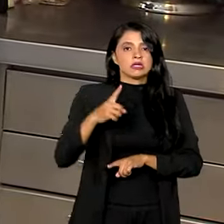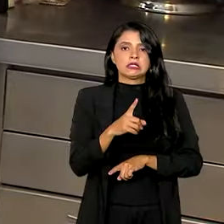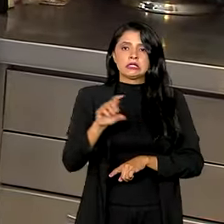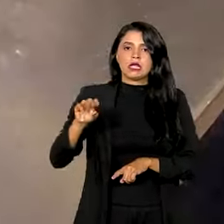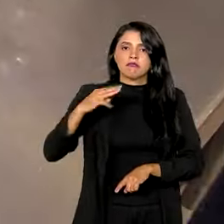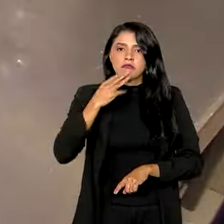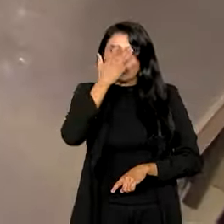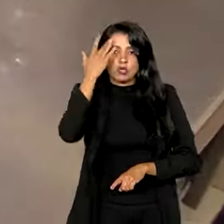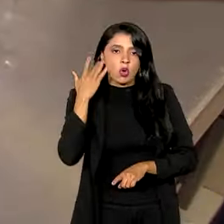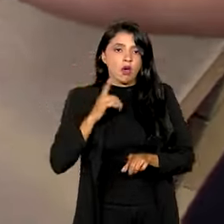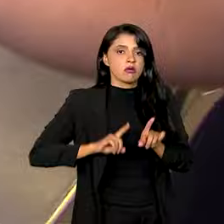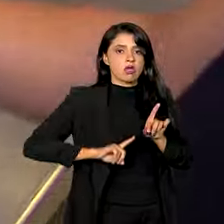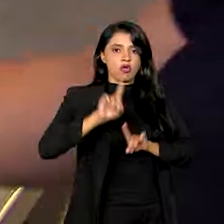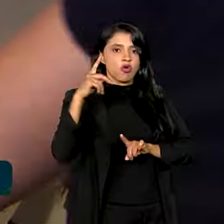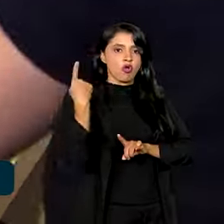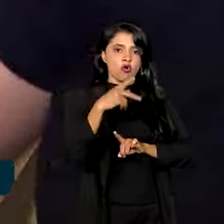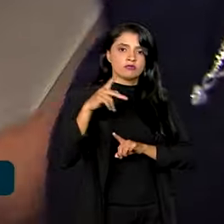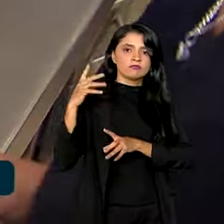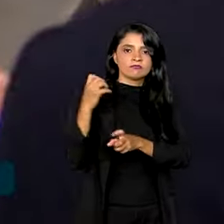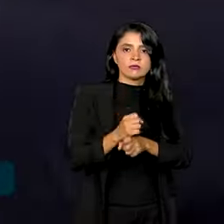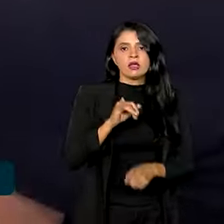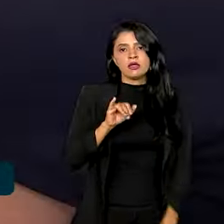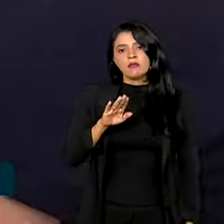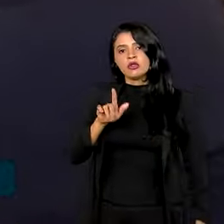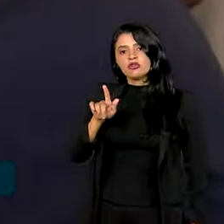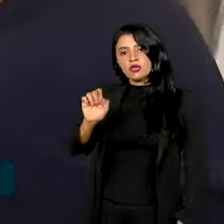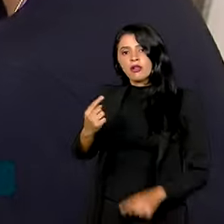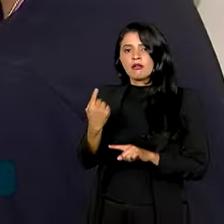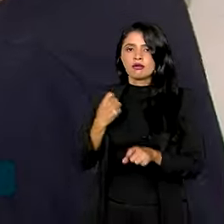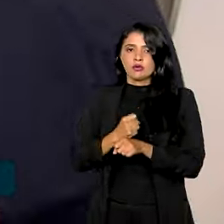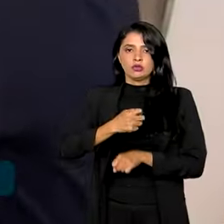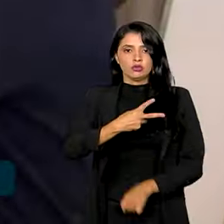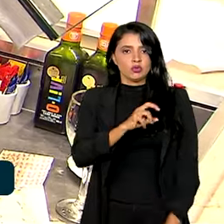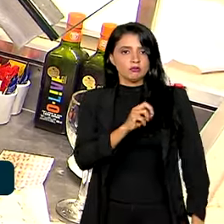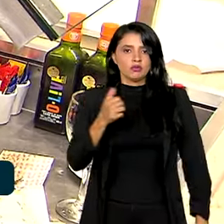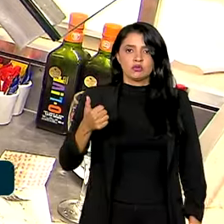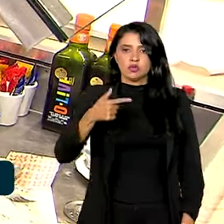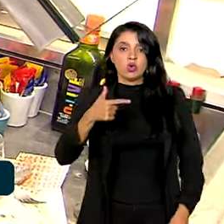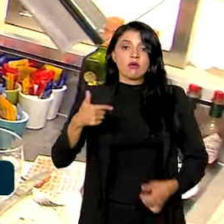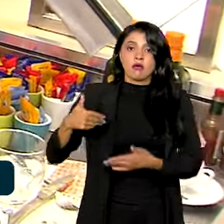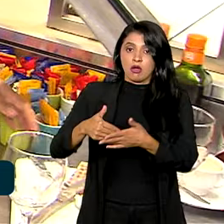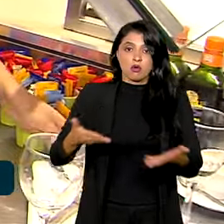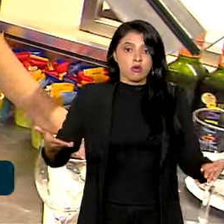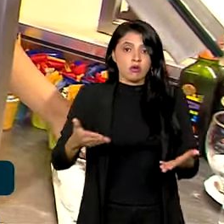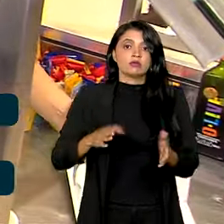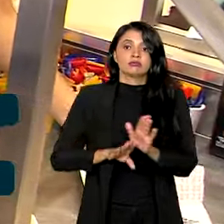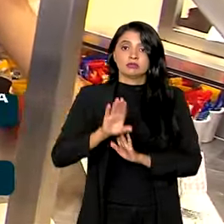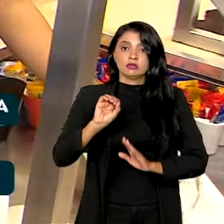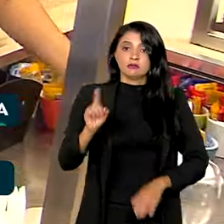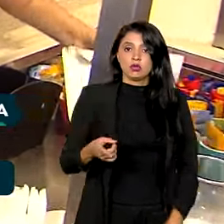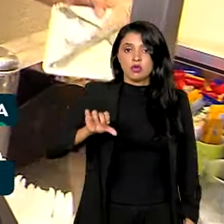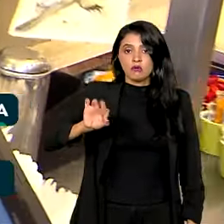registrou um recorde na série histórica das medições do IBGE desde 2012. Foi um crescimento de 0,9